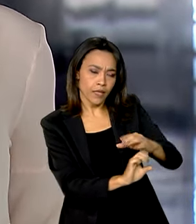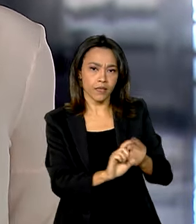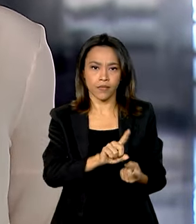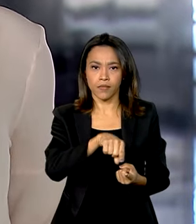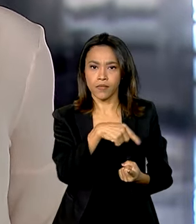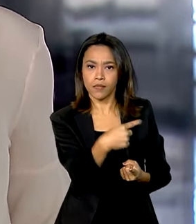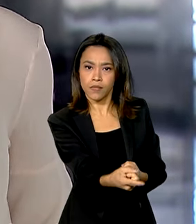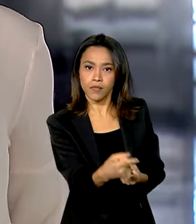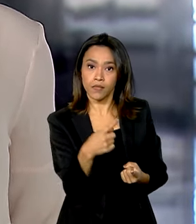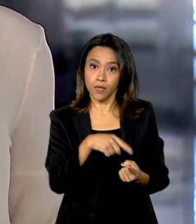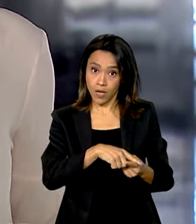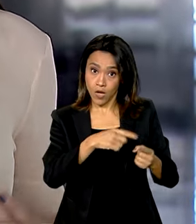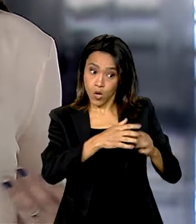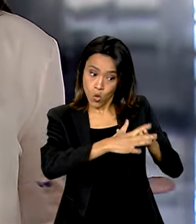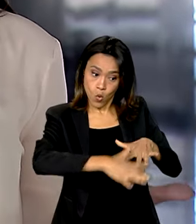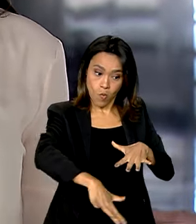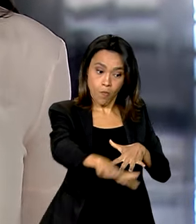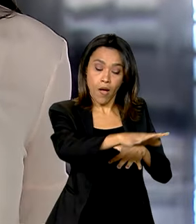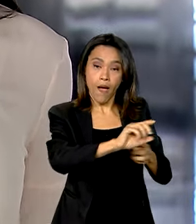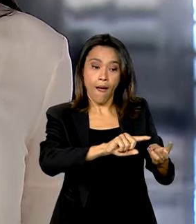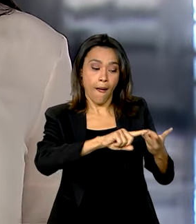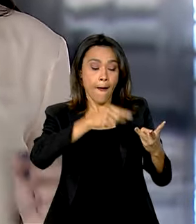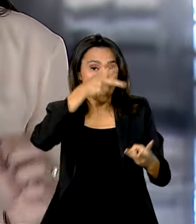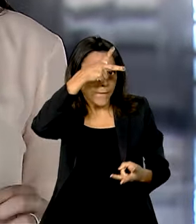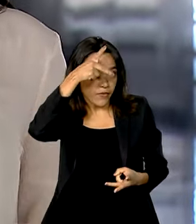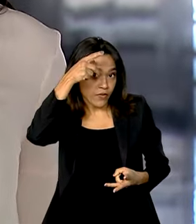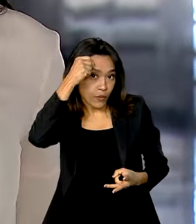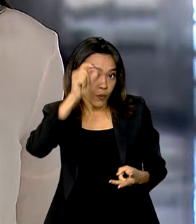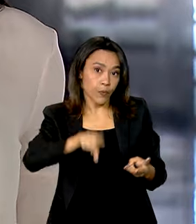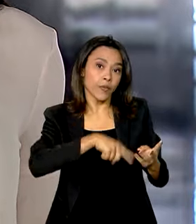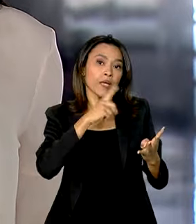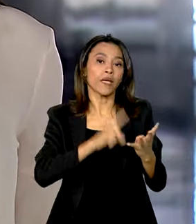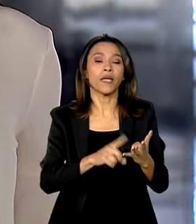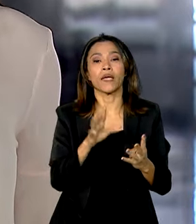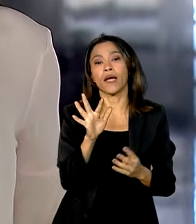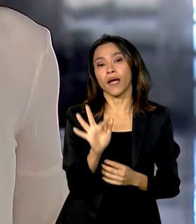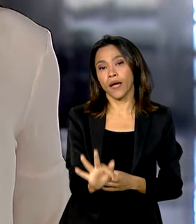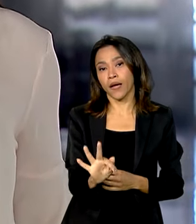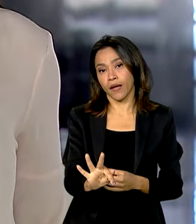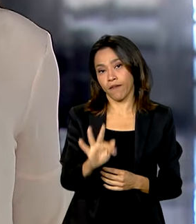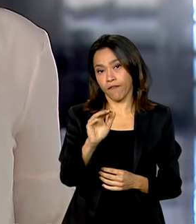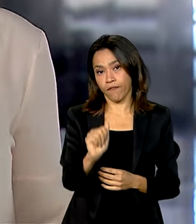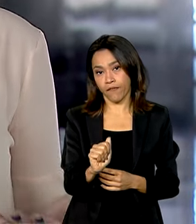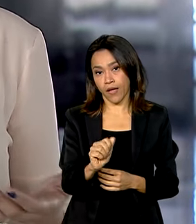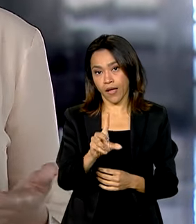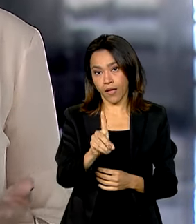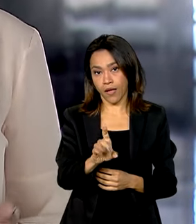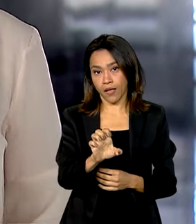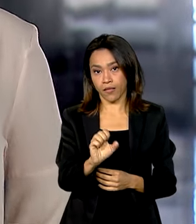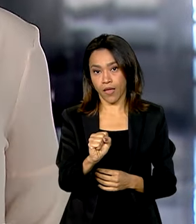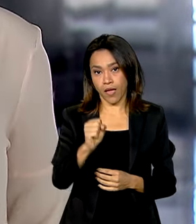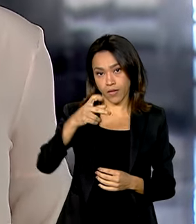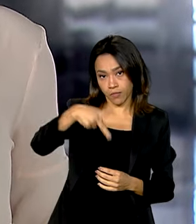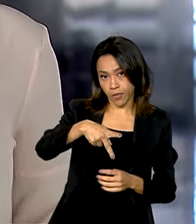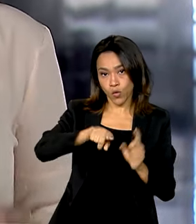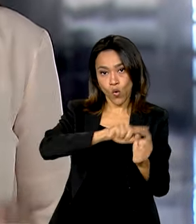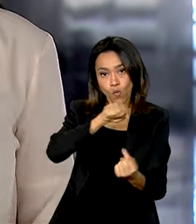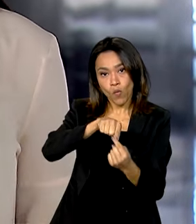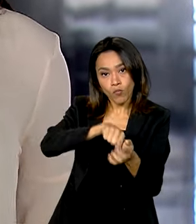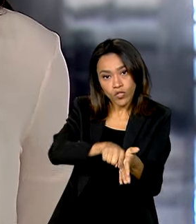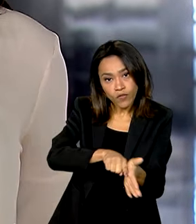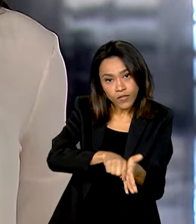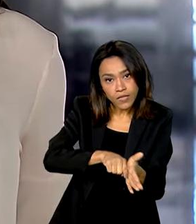Parque Tecnológico Itaipu, a Prefeitura de Belém e a FADESP, Fundação de Amparo e Desenvolvimento da Pesquisa.